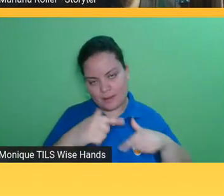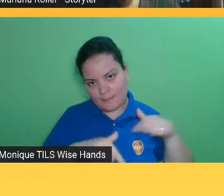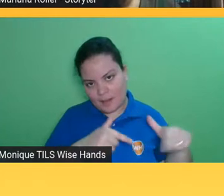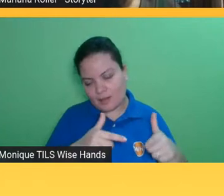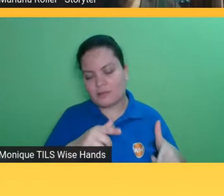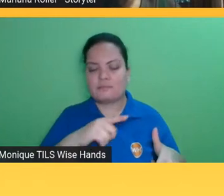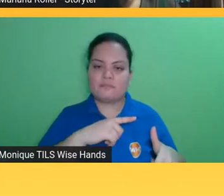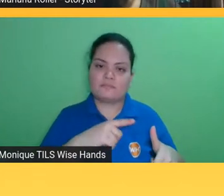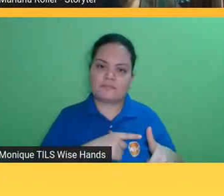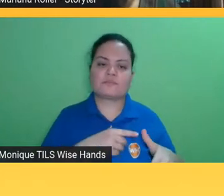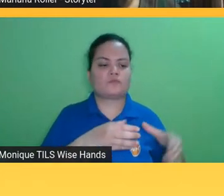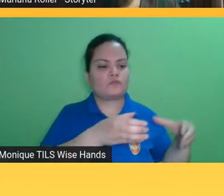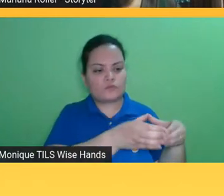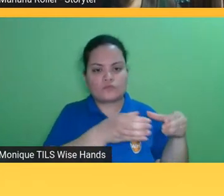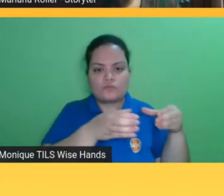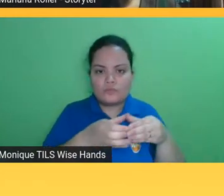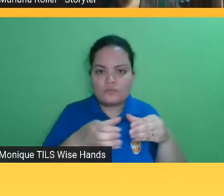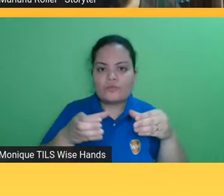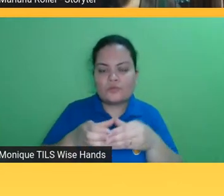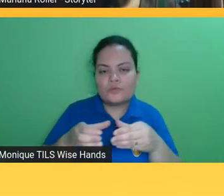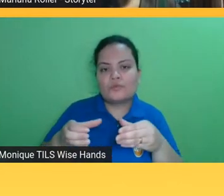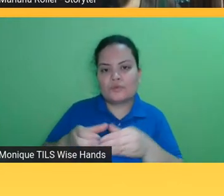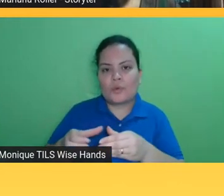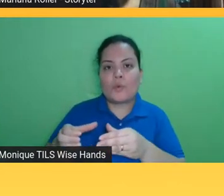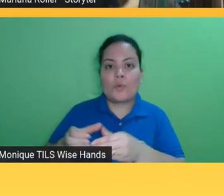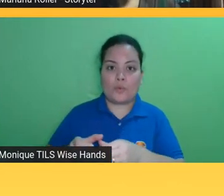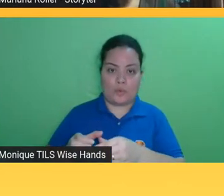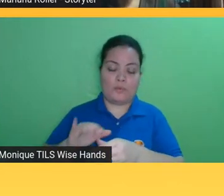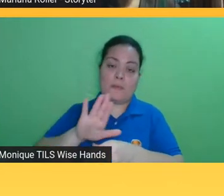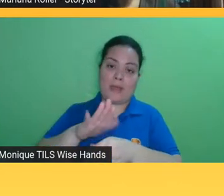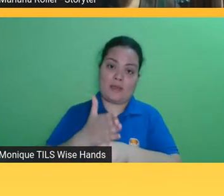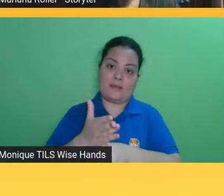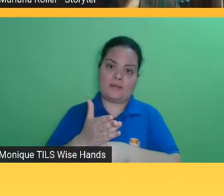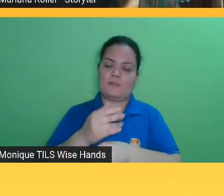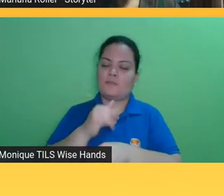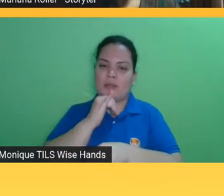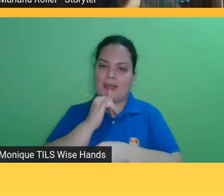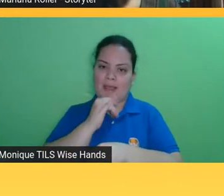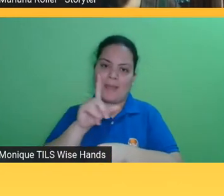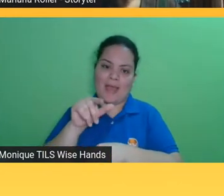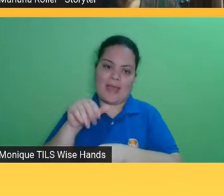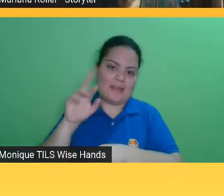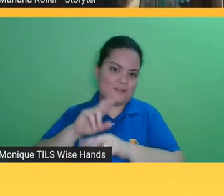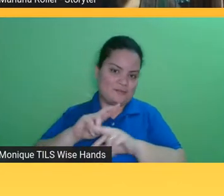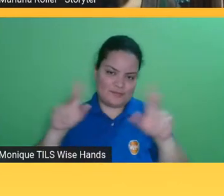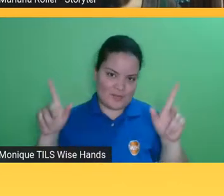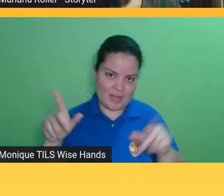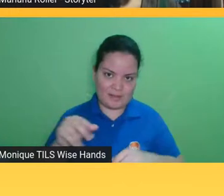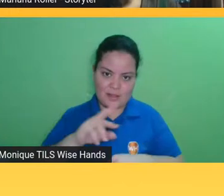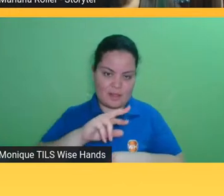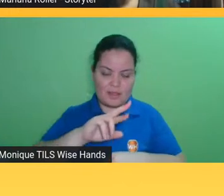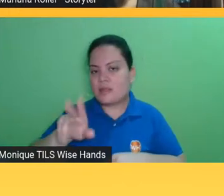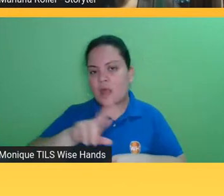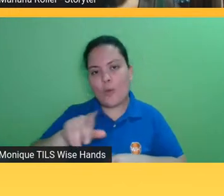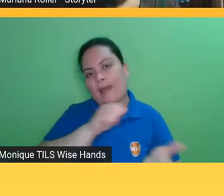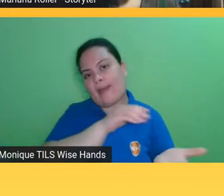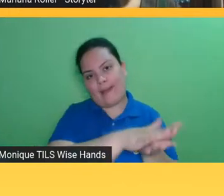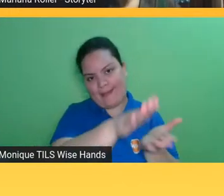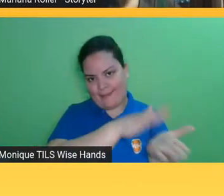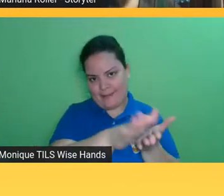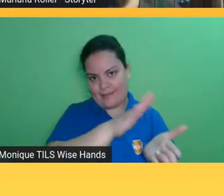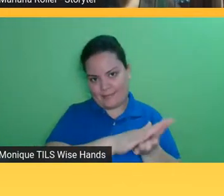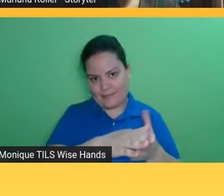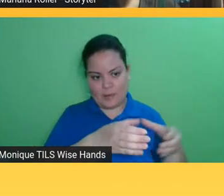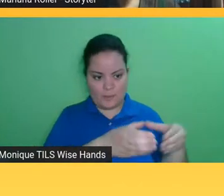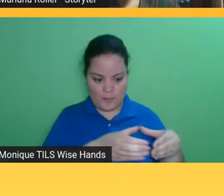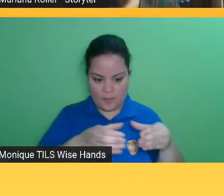mas em vez de a gente mandar esse livro para a gráfica ou transformar esse livro num e-pub a gente vai gravar